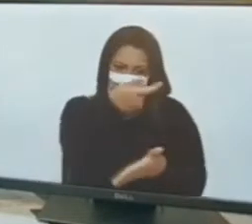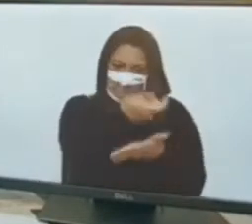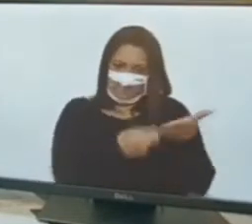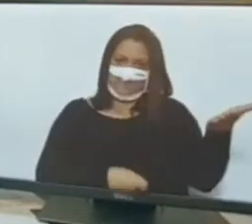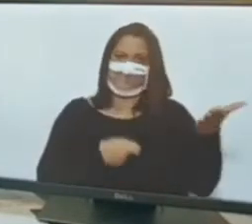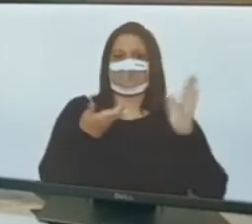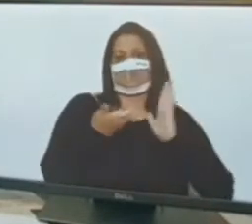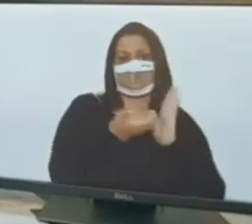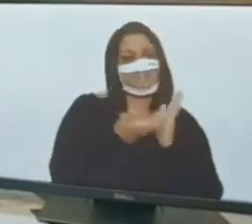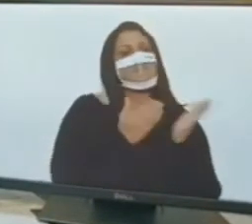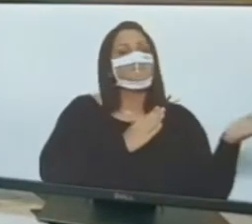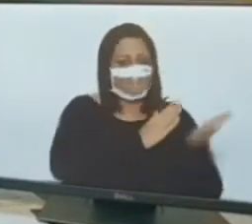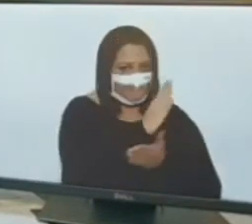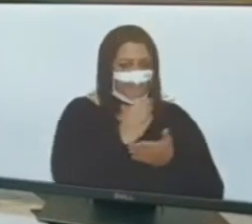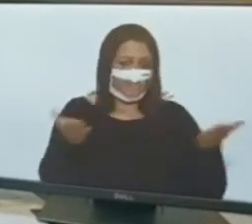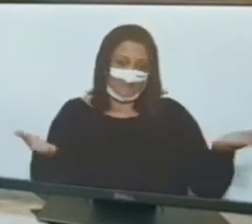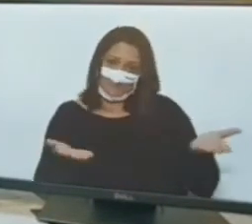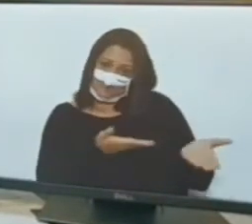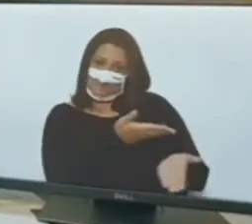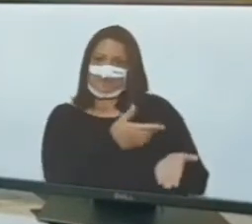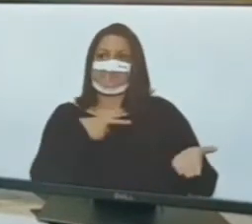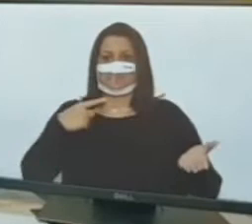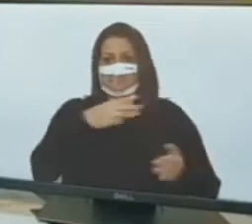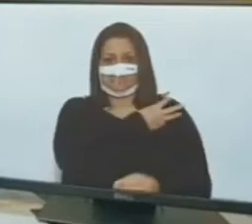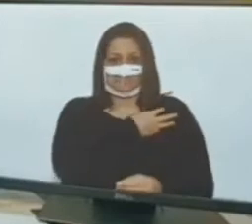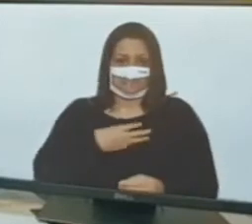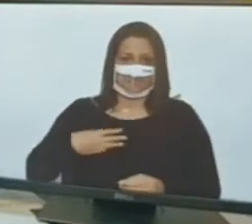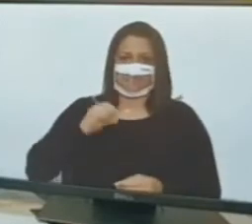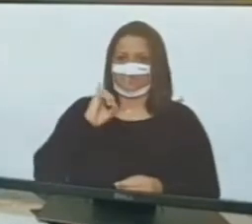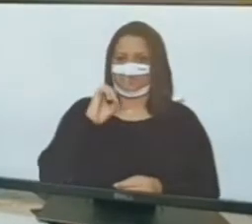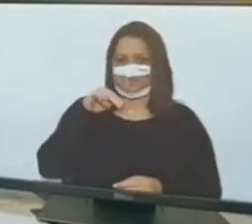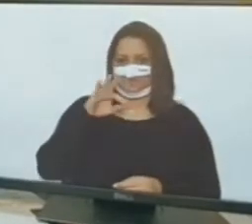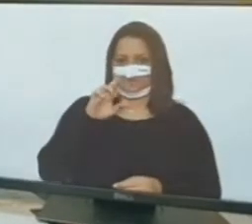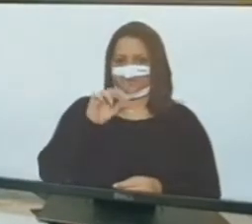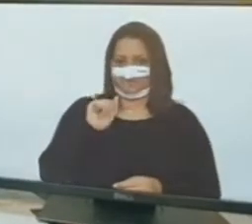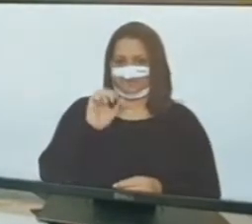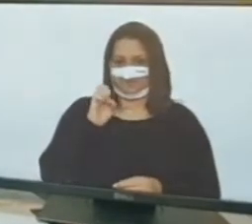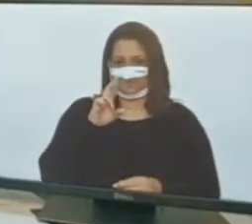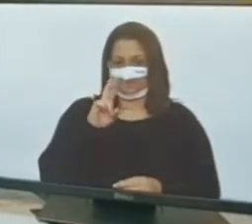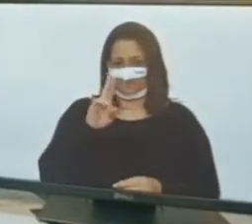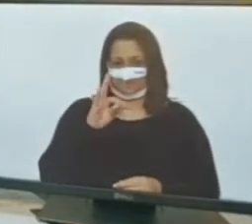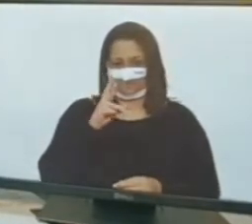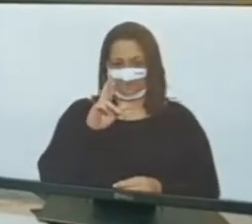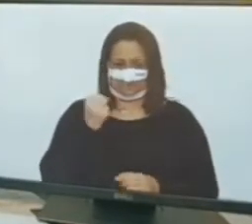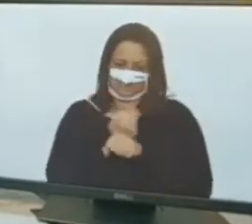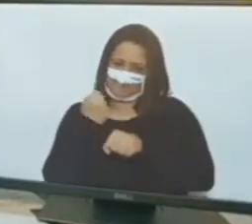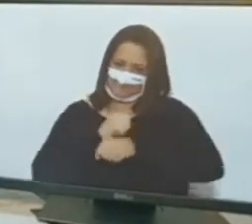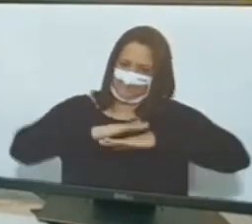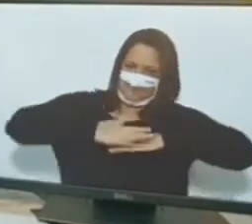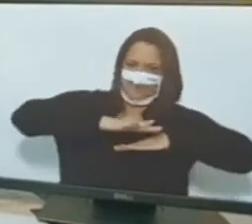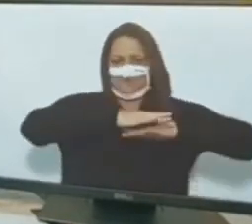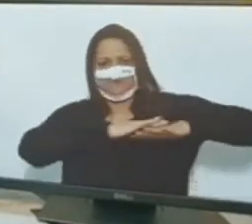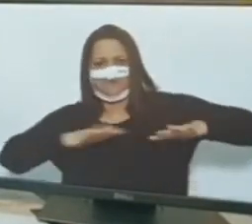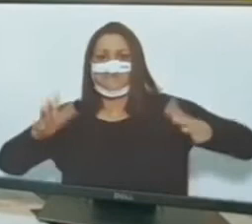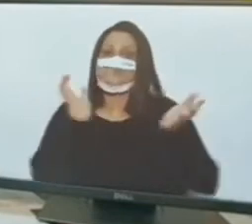o nosso ministro da Infraestrutura. um trabalho excepcional. Tem o seu comando aí, A lei da